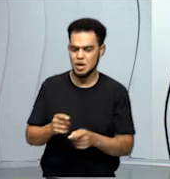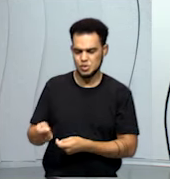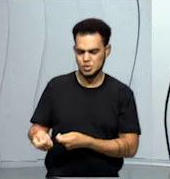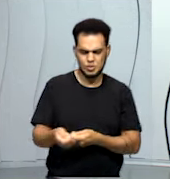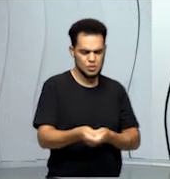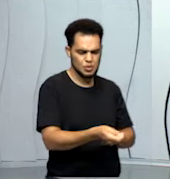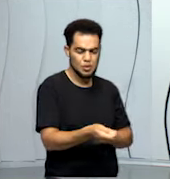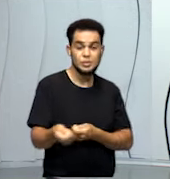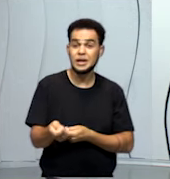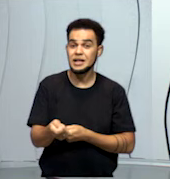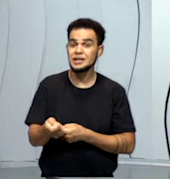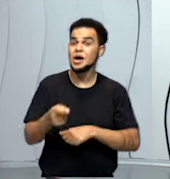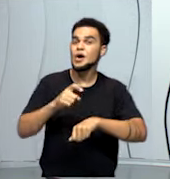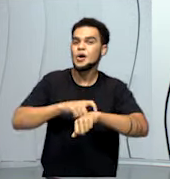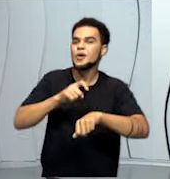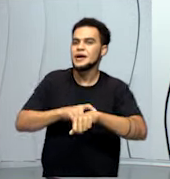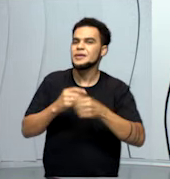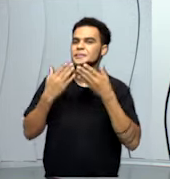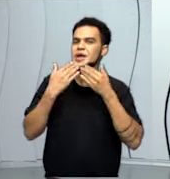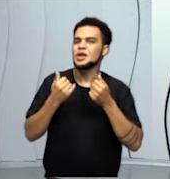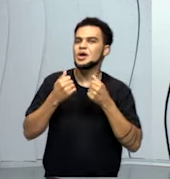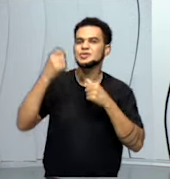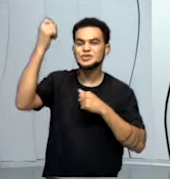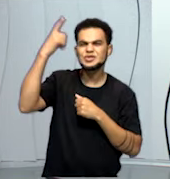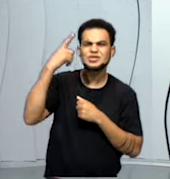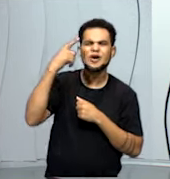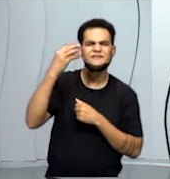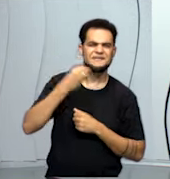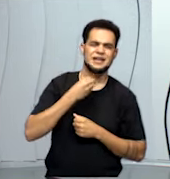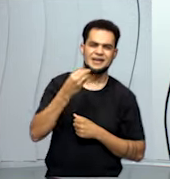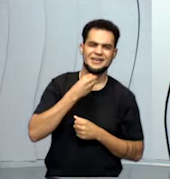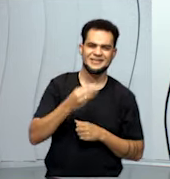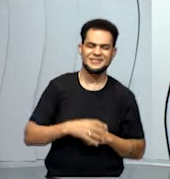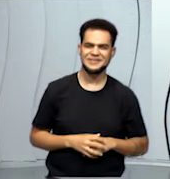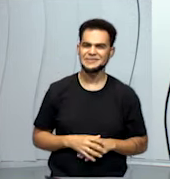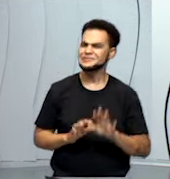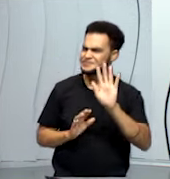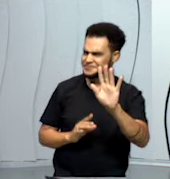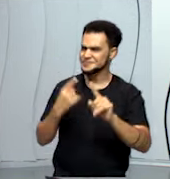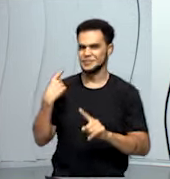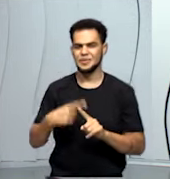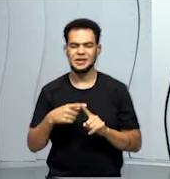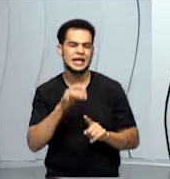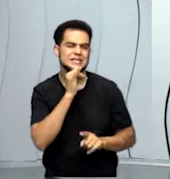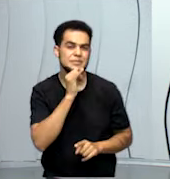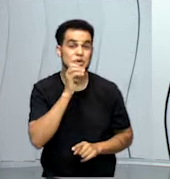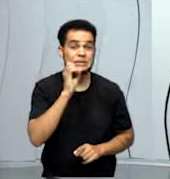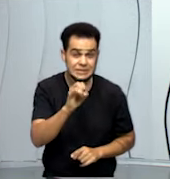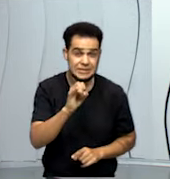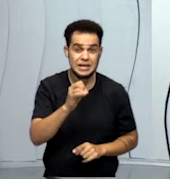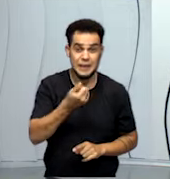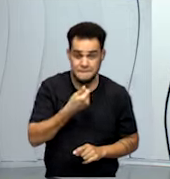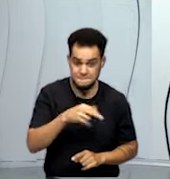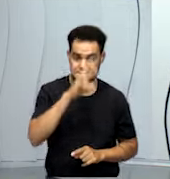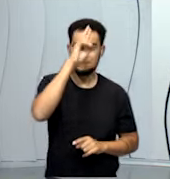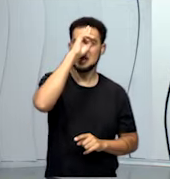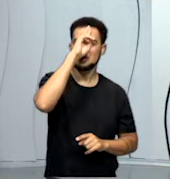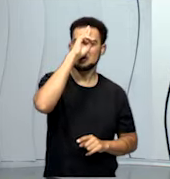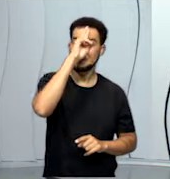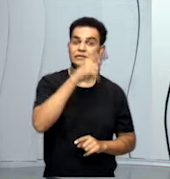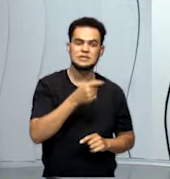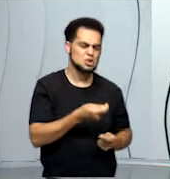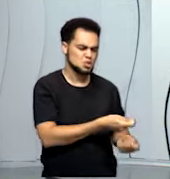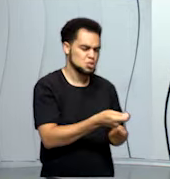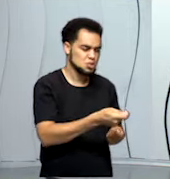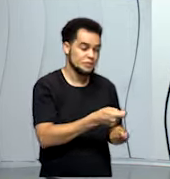de sol ameno. Ué, o que tem a ver isso aí? Olha só, se você molha a sua planta lá ao meio-dia, a água evapora